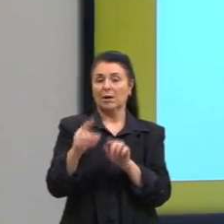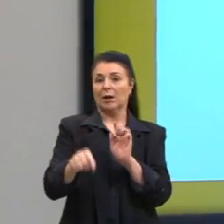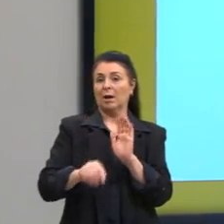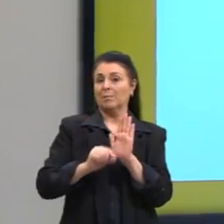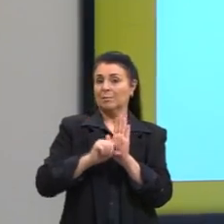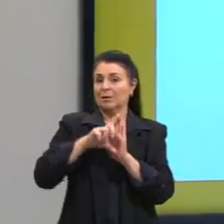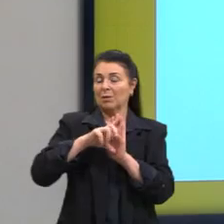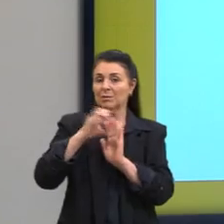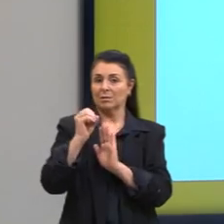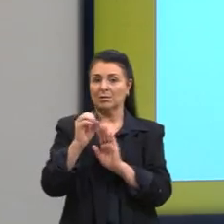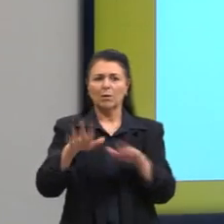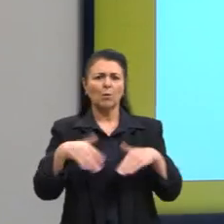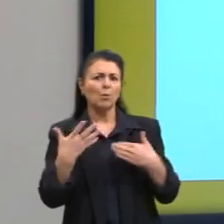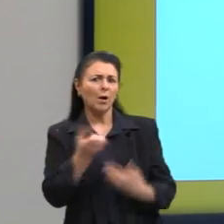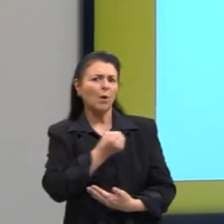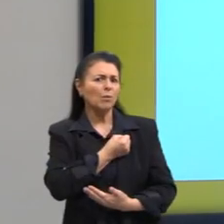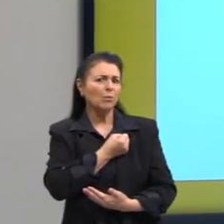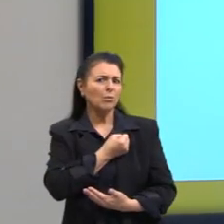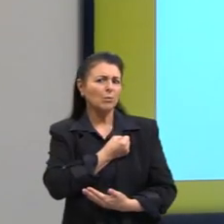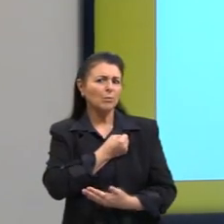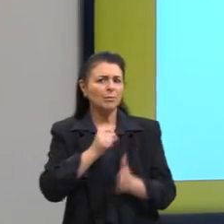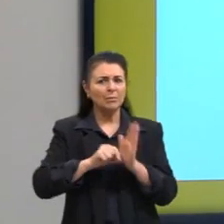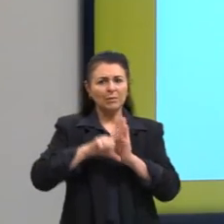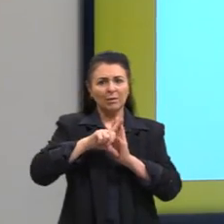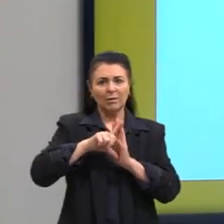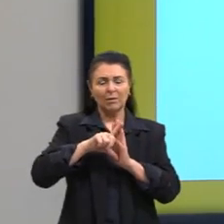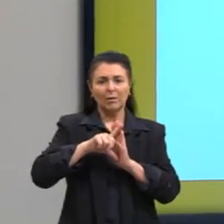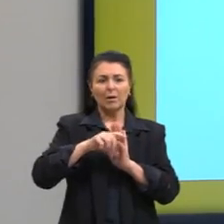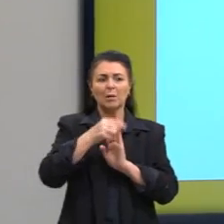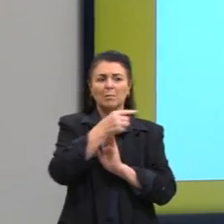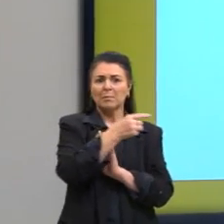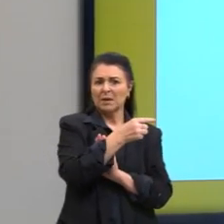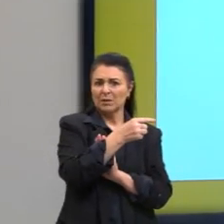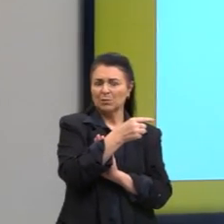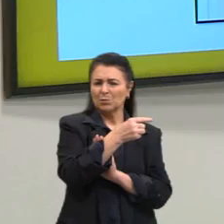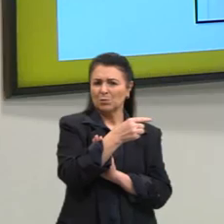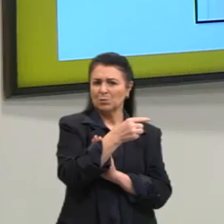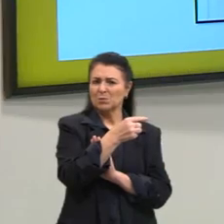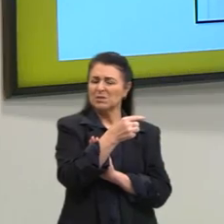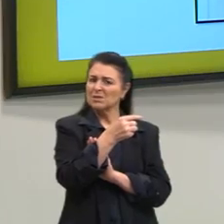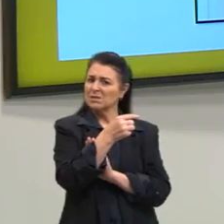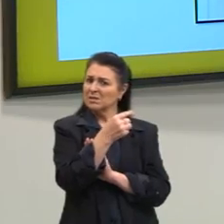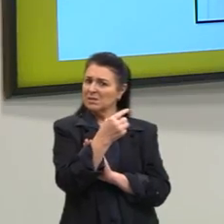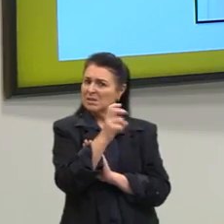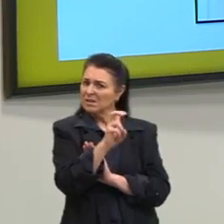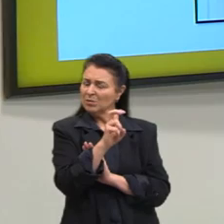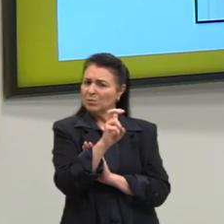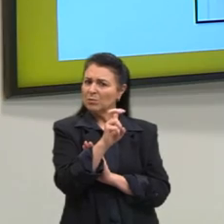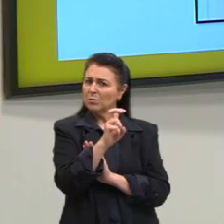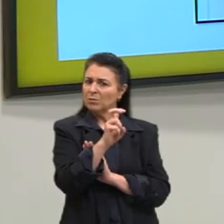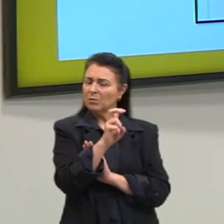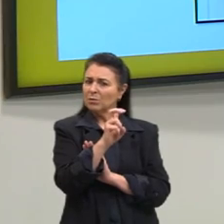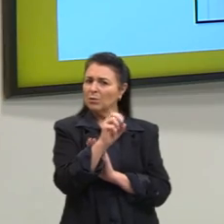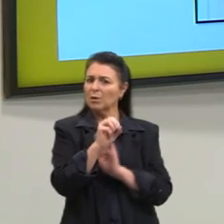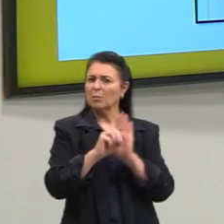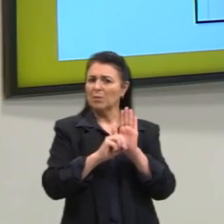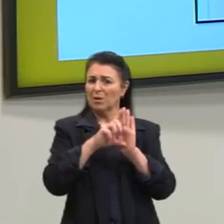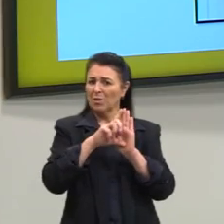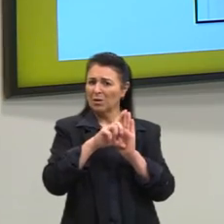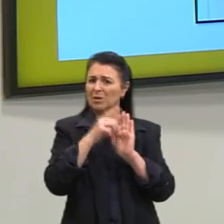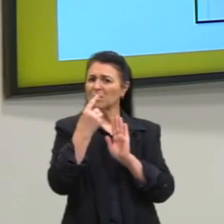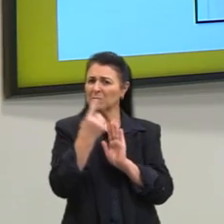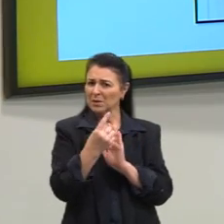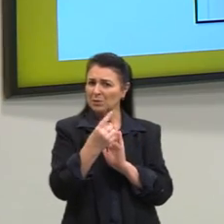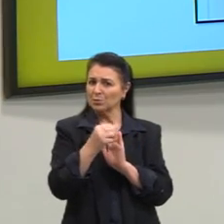qual o número maior, é menos cinco ou menos um? Qual é o número maior? Na verdade, o número maior vai ser sempre o número mais à